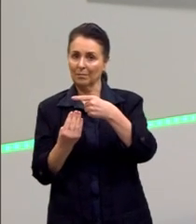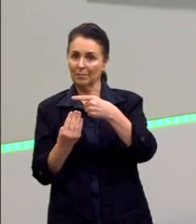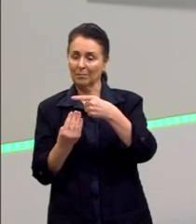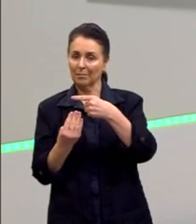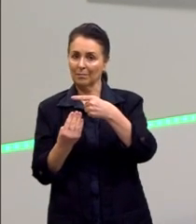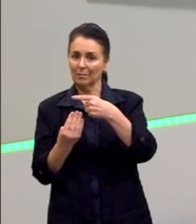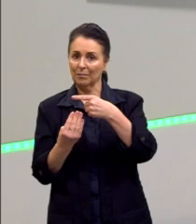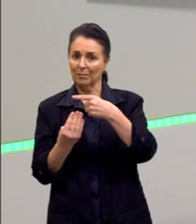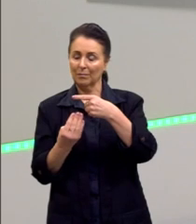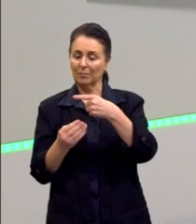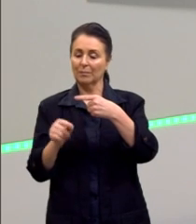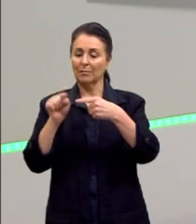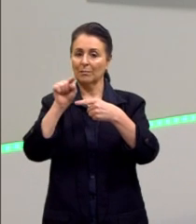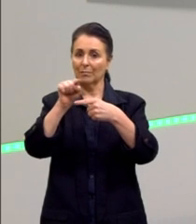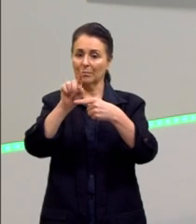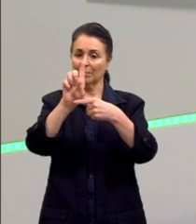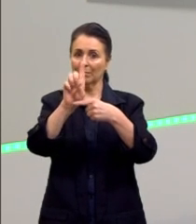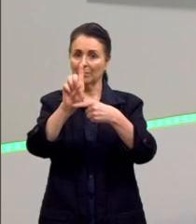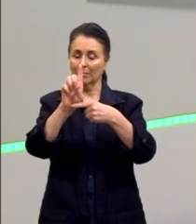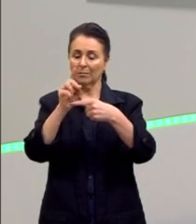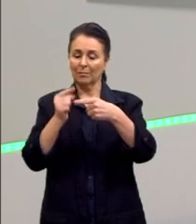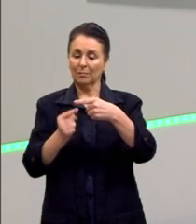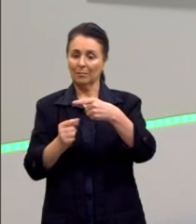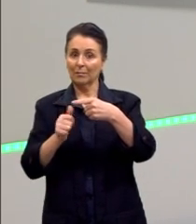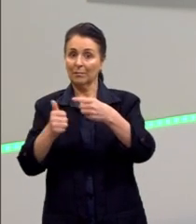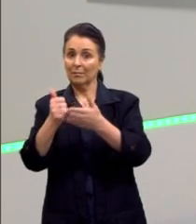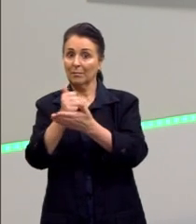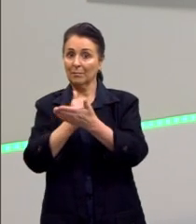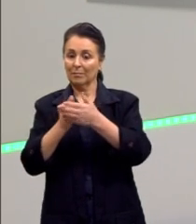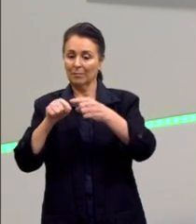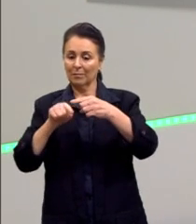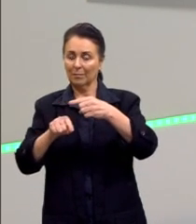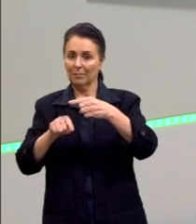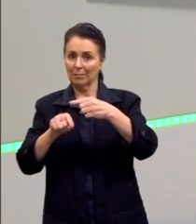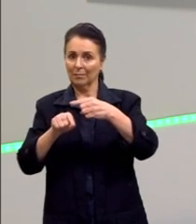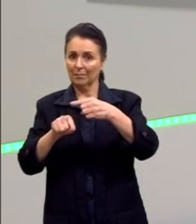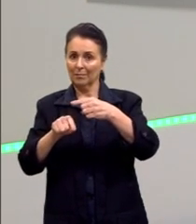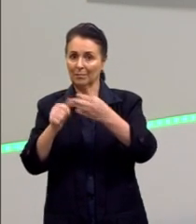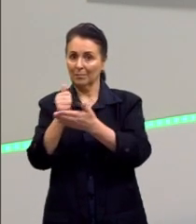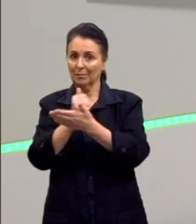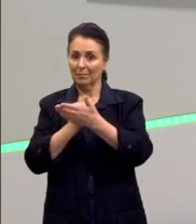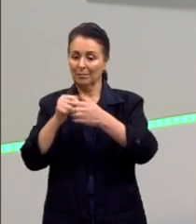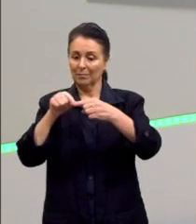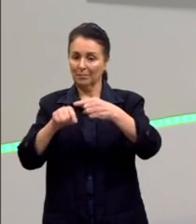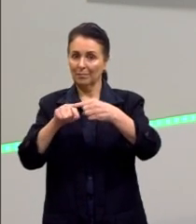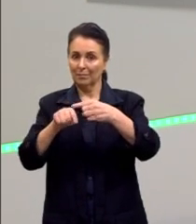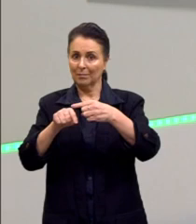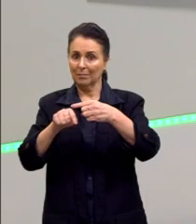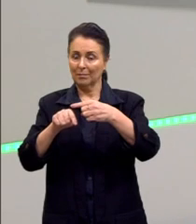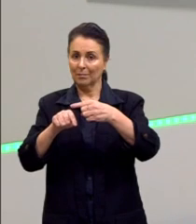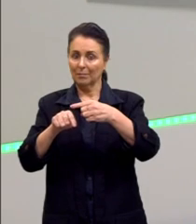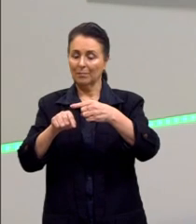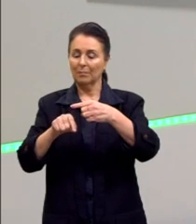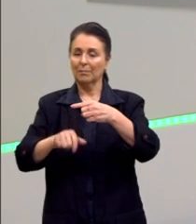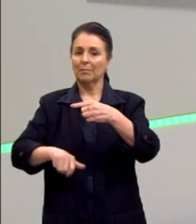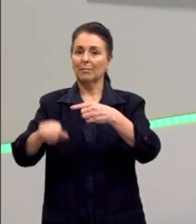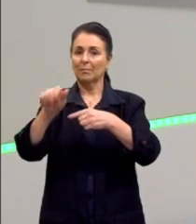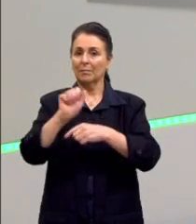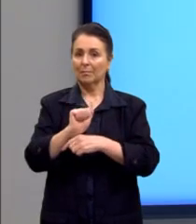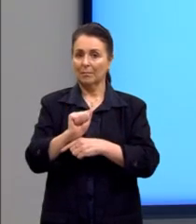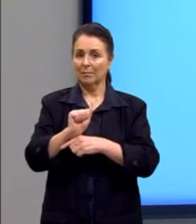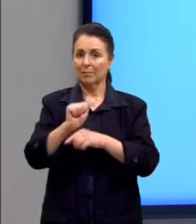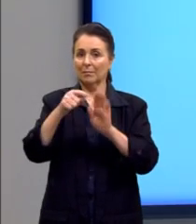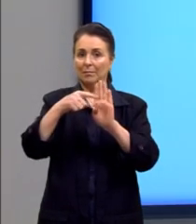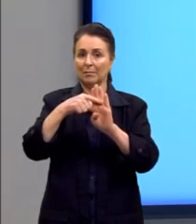adicionamos o numerador 1 e a base agora, ela fica no denominador. Então, nós tínhamos A elevado a menos